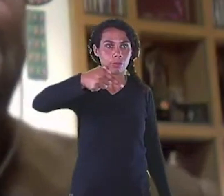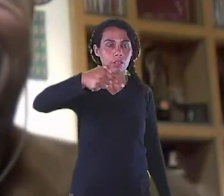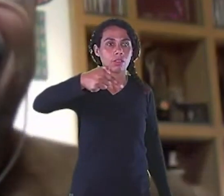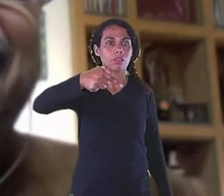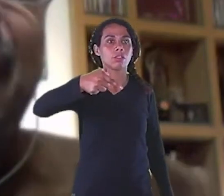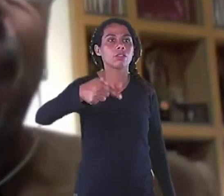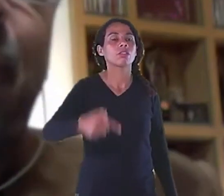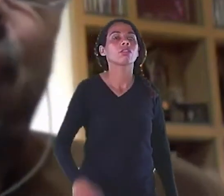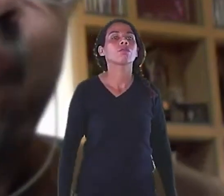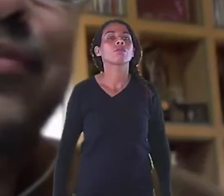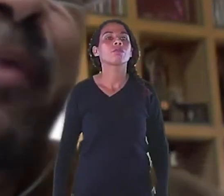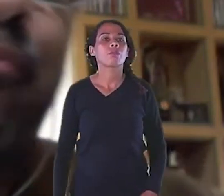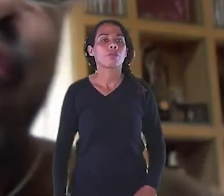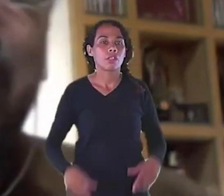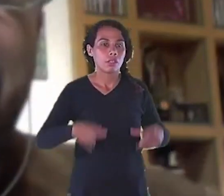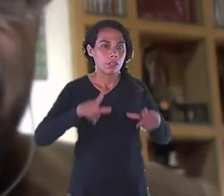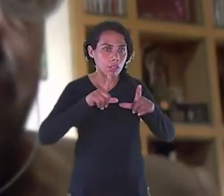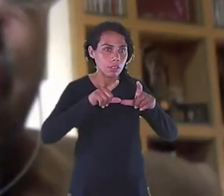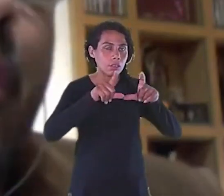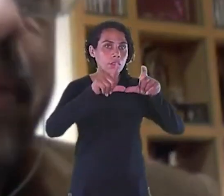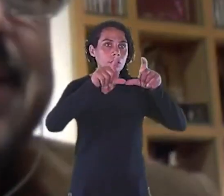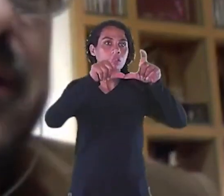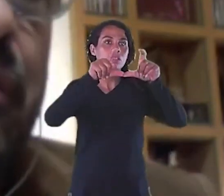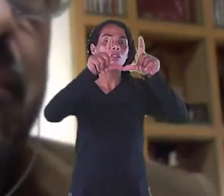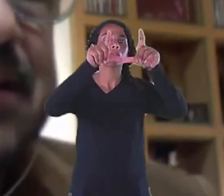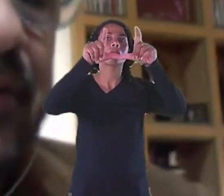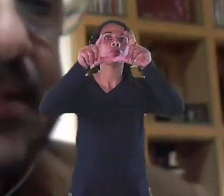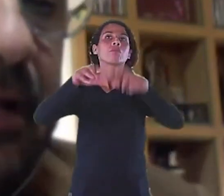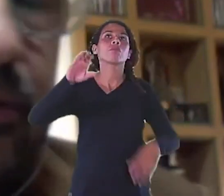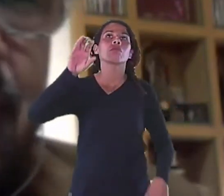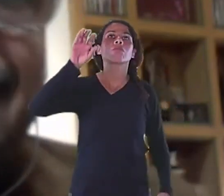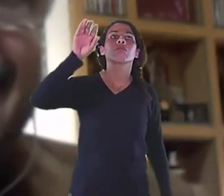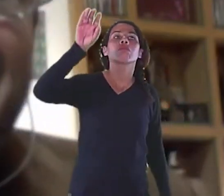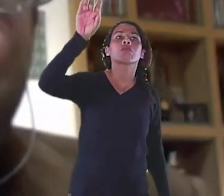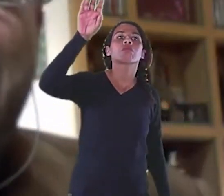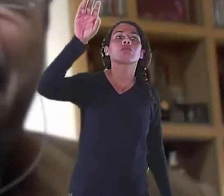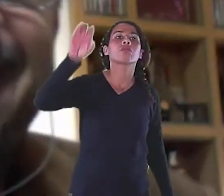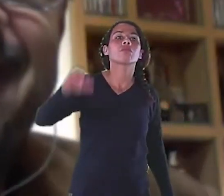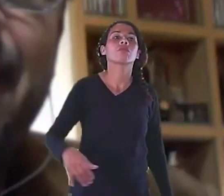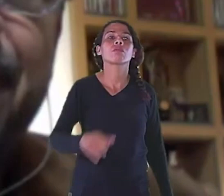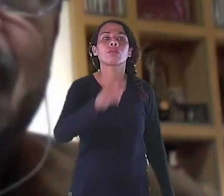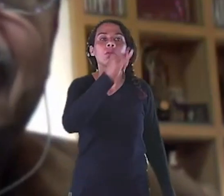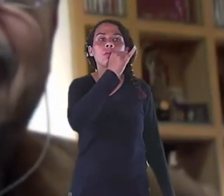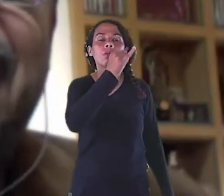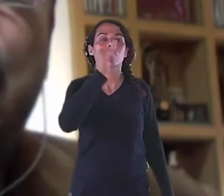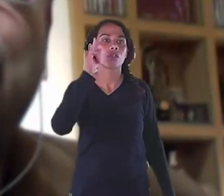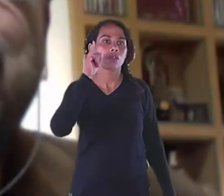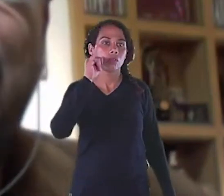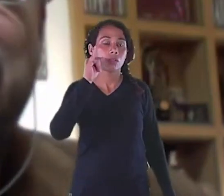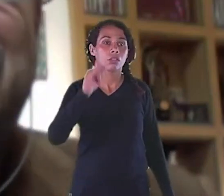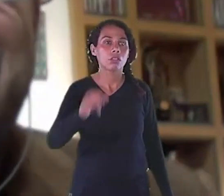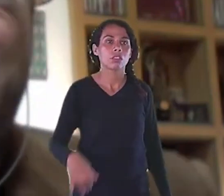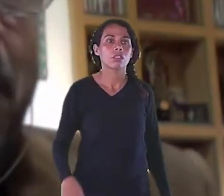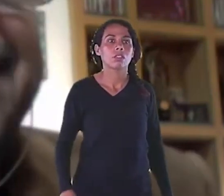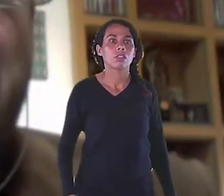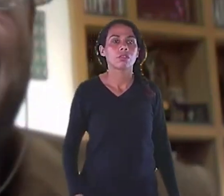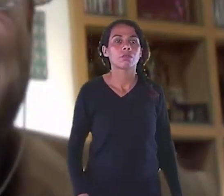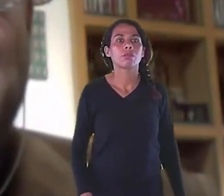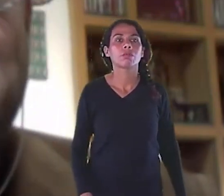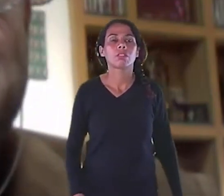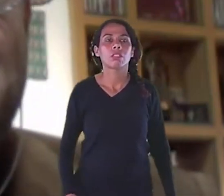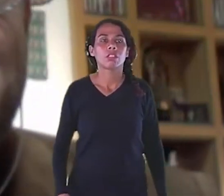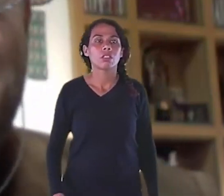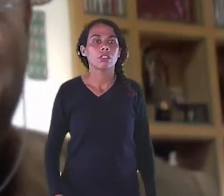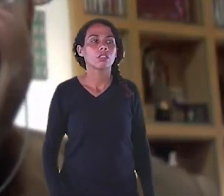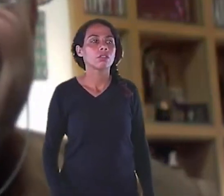Que hoje não é É um aeroporto Confuso da Pampulha Não é o Malpensa Que é o mais avançado Eu reparei Que os ônibus Eram mais